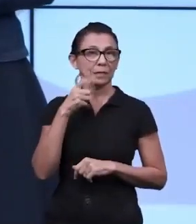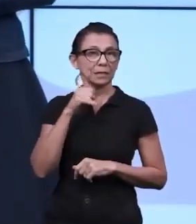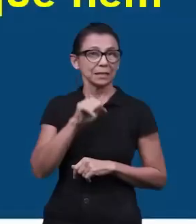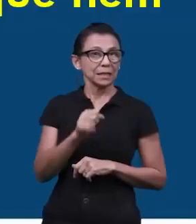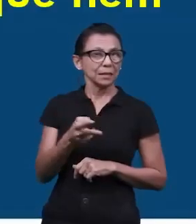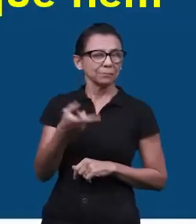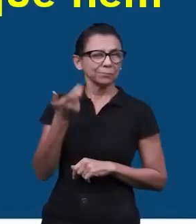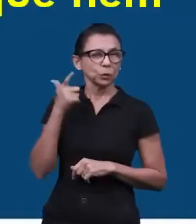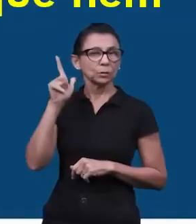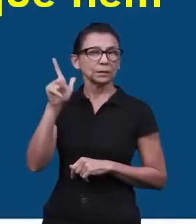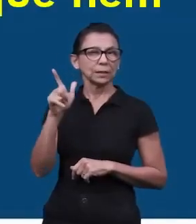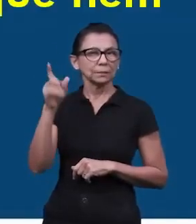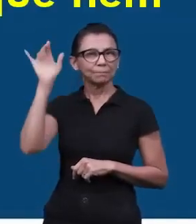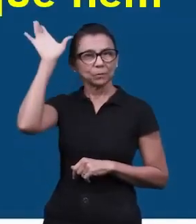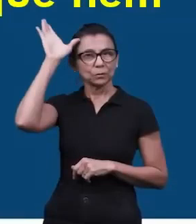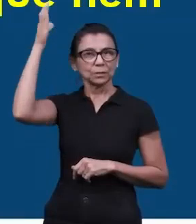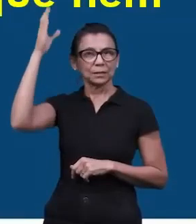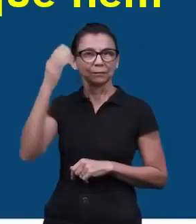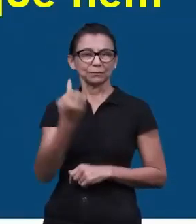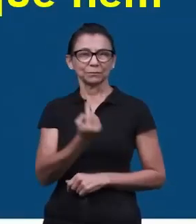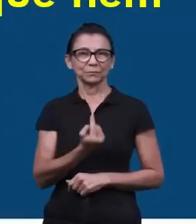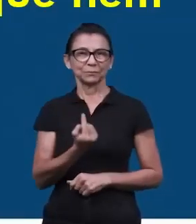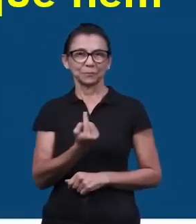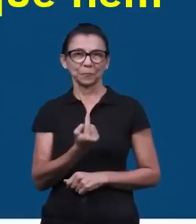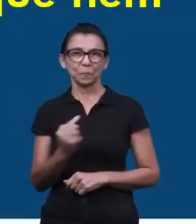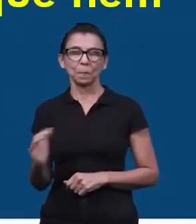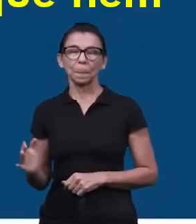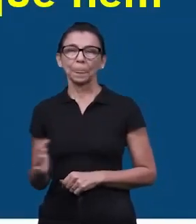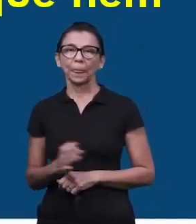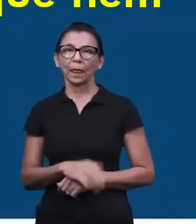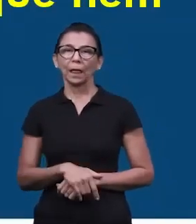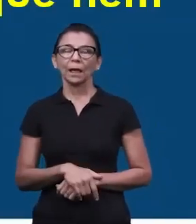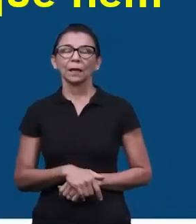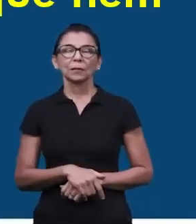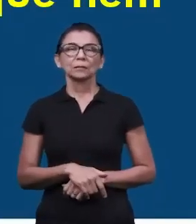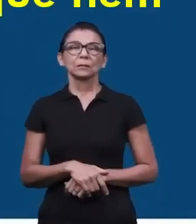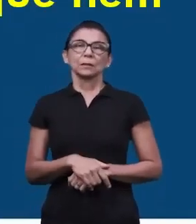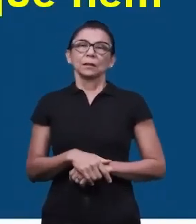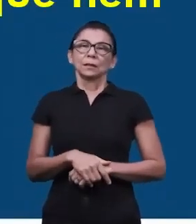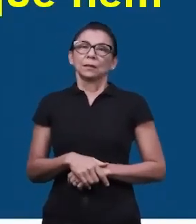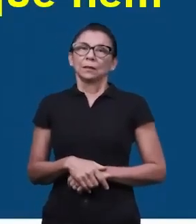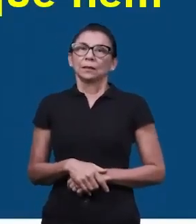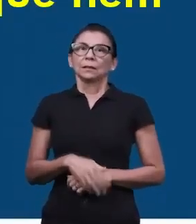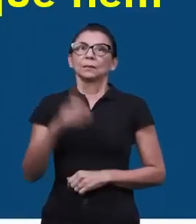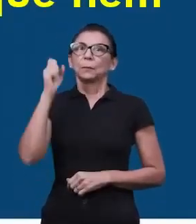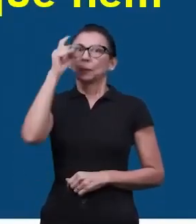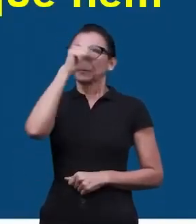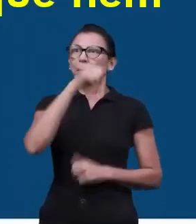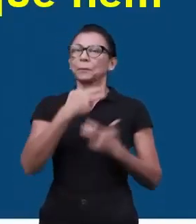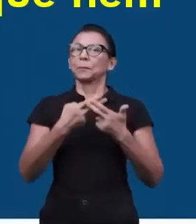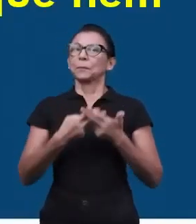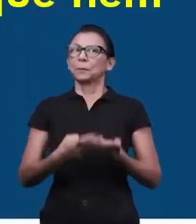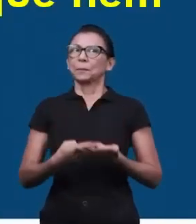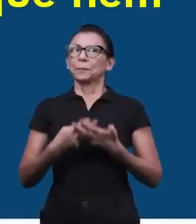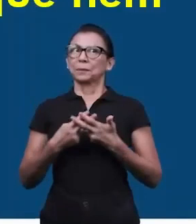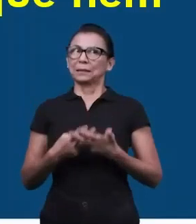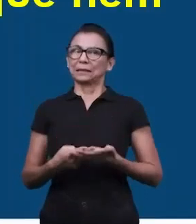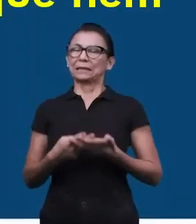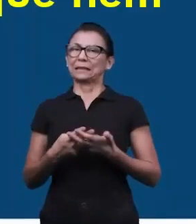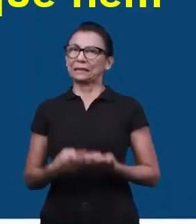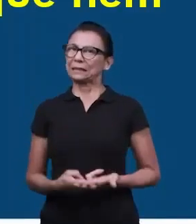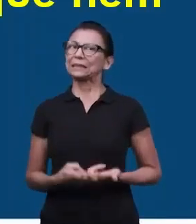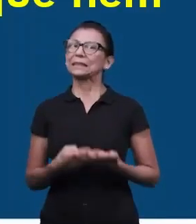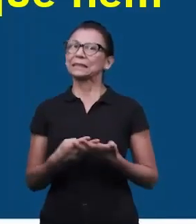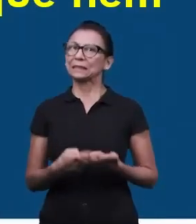problemas delas. Aprenda a controlar a própria paciência. Nós sabemos que nem sempre é fácil e exige